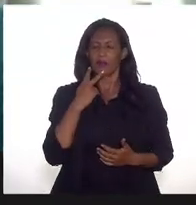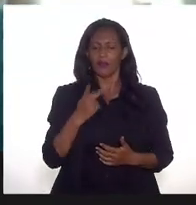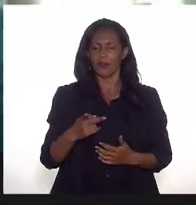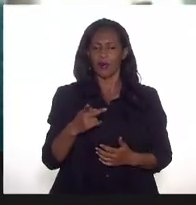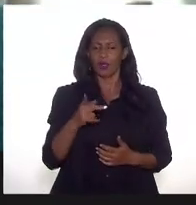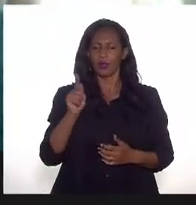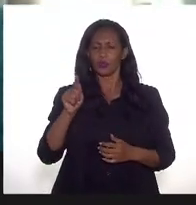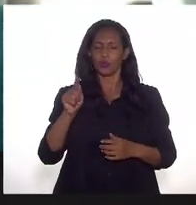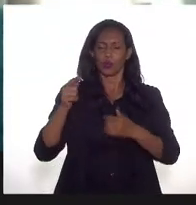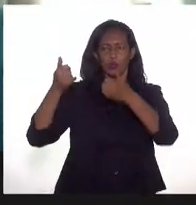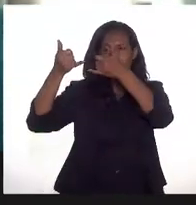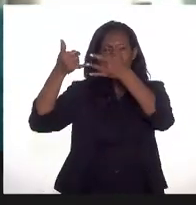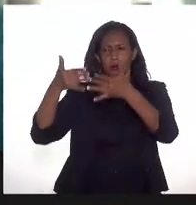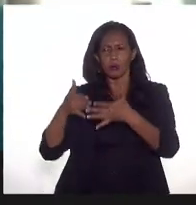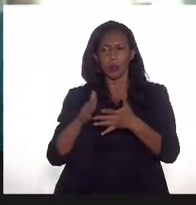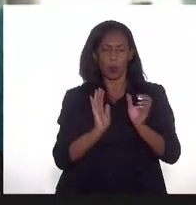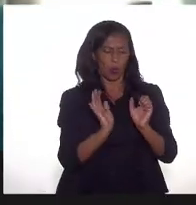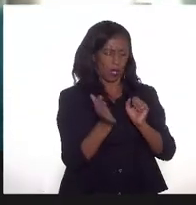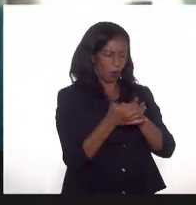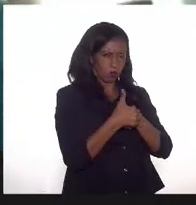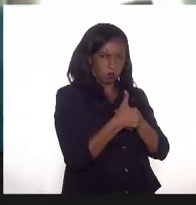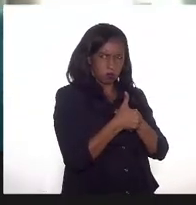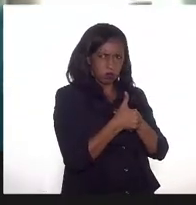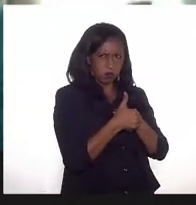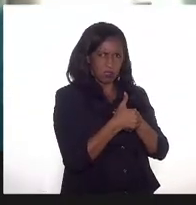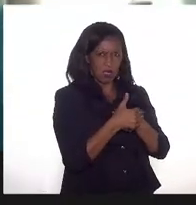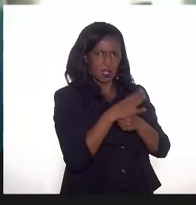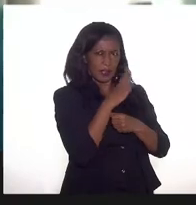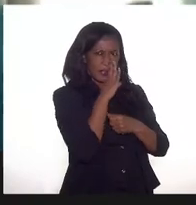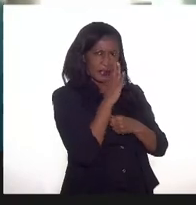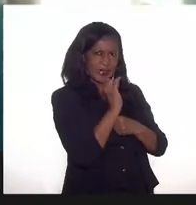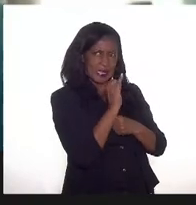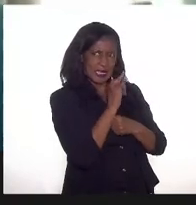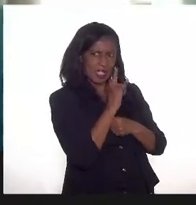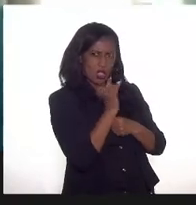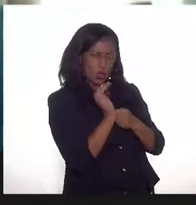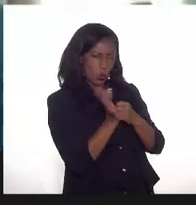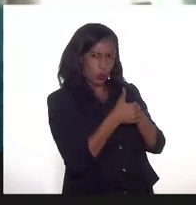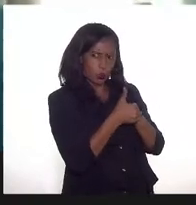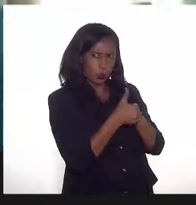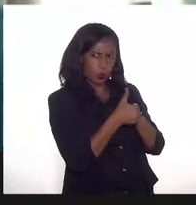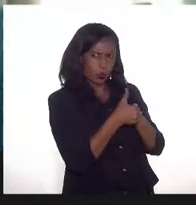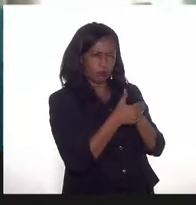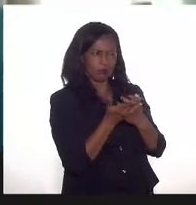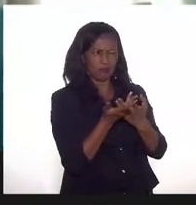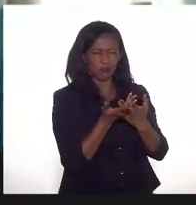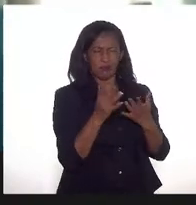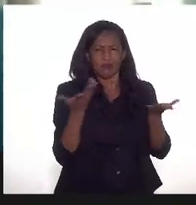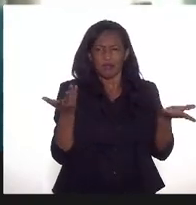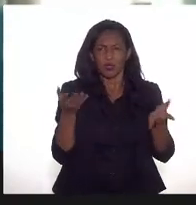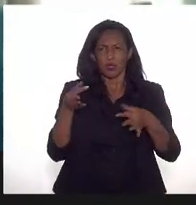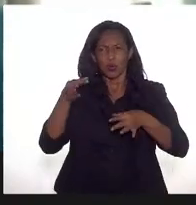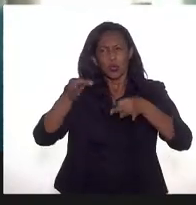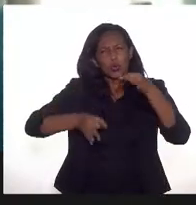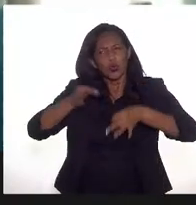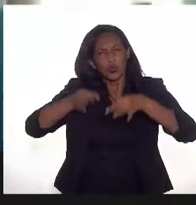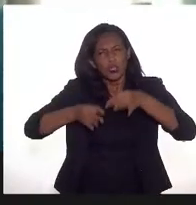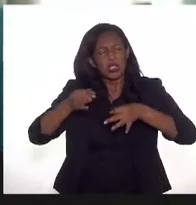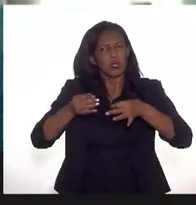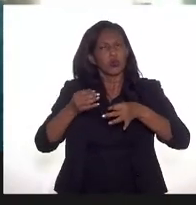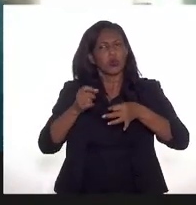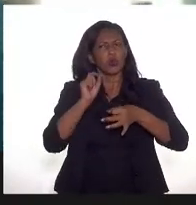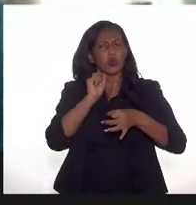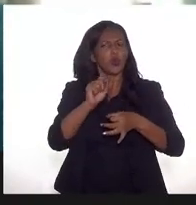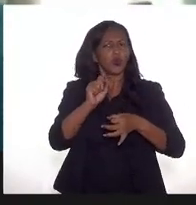os critérios do que é sigiloso, o é público, o deputado Luiz Paulo falou bem disso, mas qual é a fundamentação jurídica para o que é sigiloso e o que é